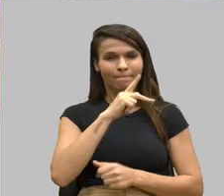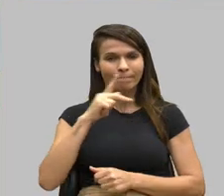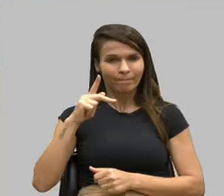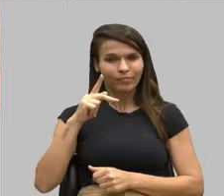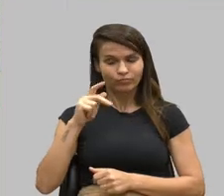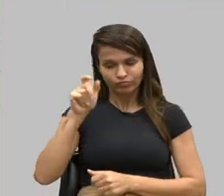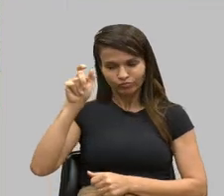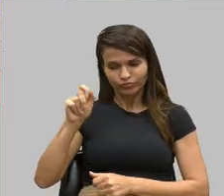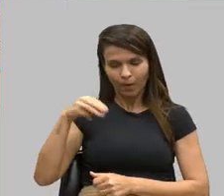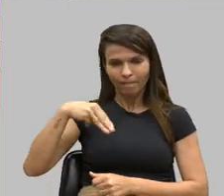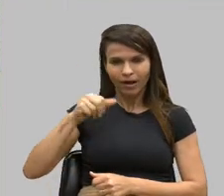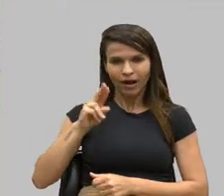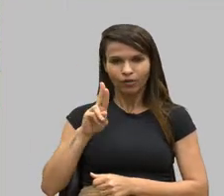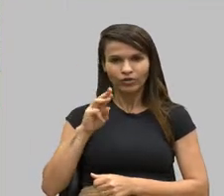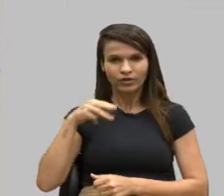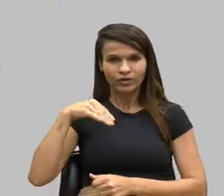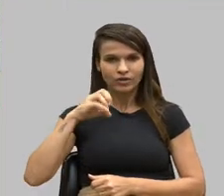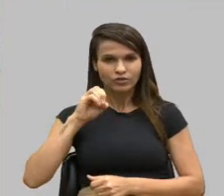importante,